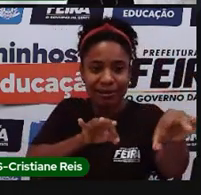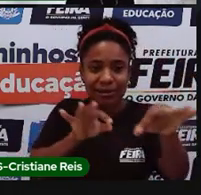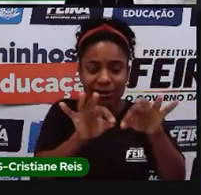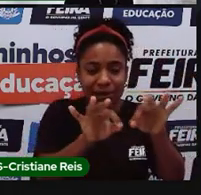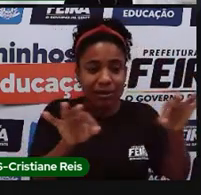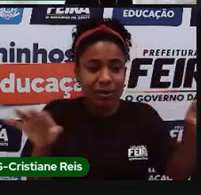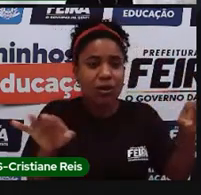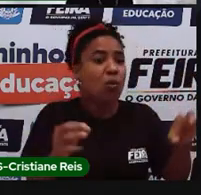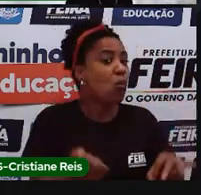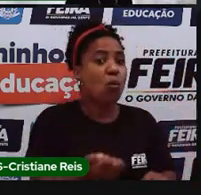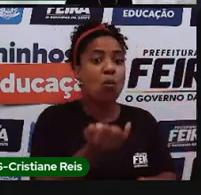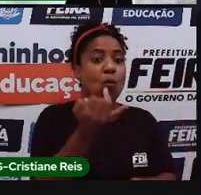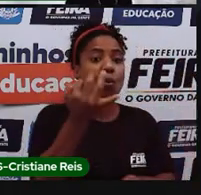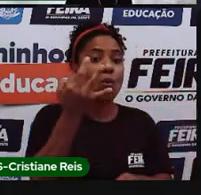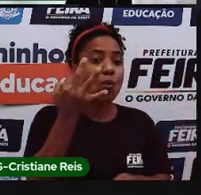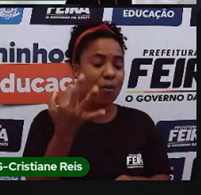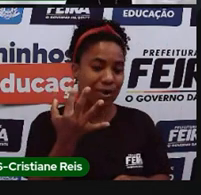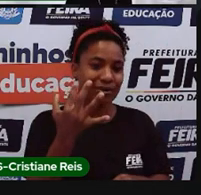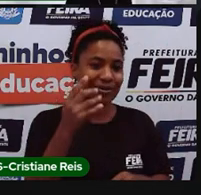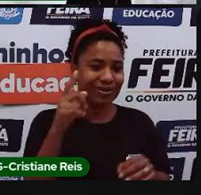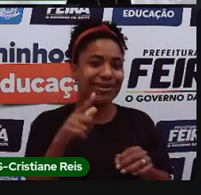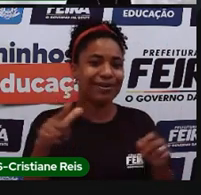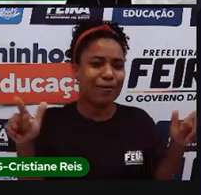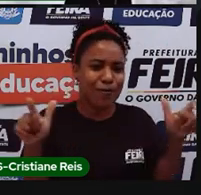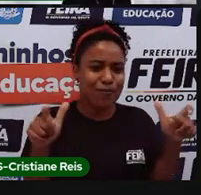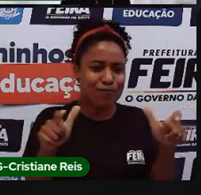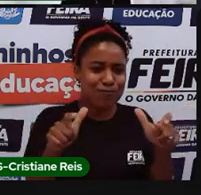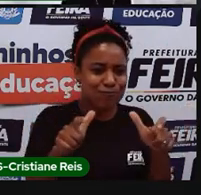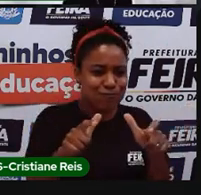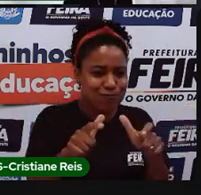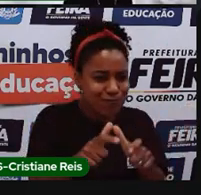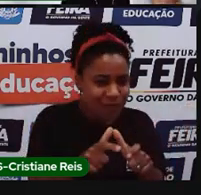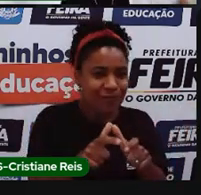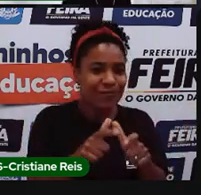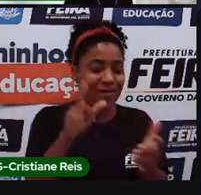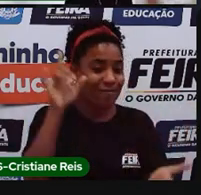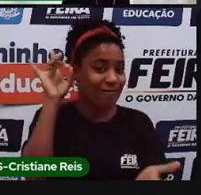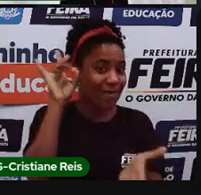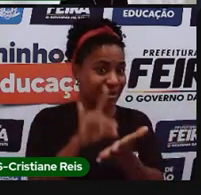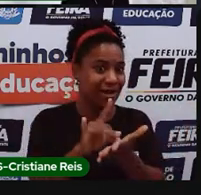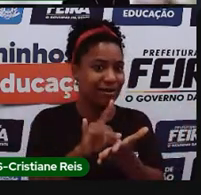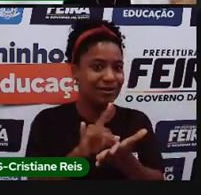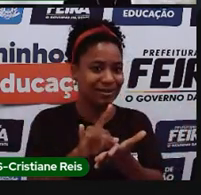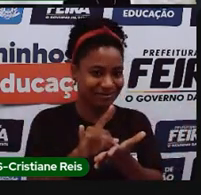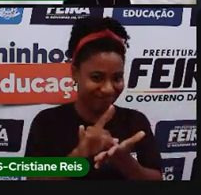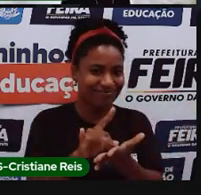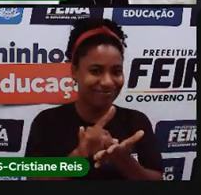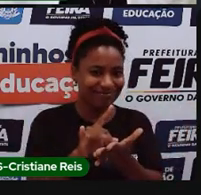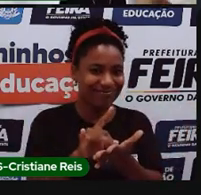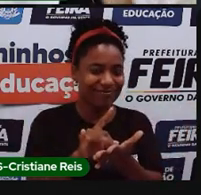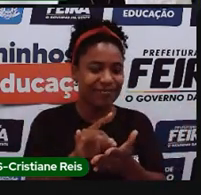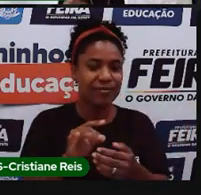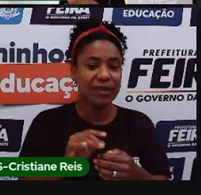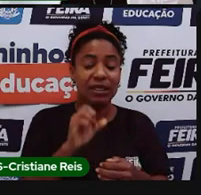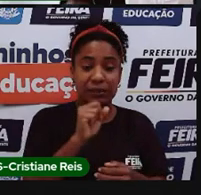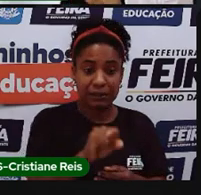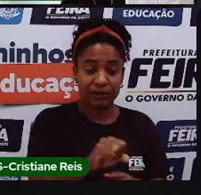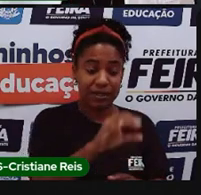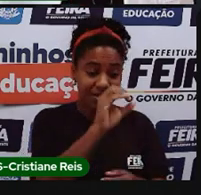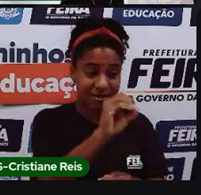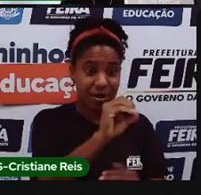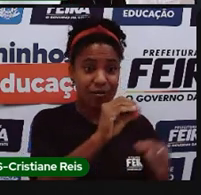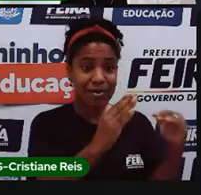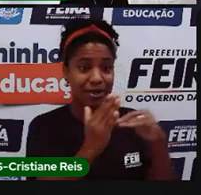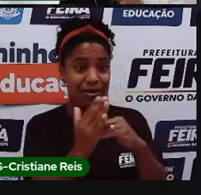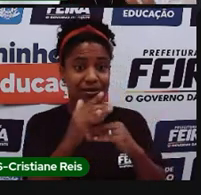mapa, foi reduzida em relação ao mapa. Então, se eu tenho uma escala, por exemplo, de 0 a 75